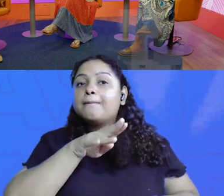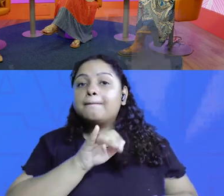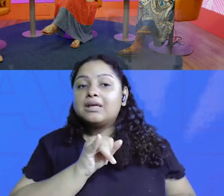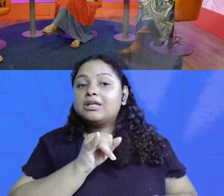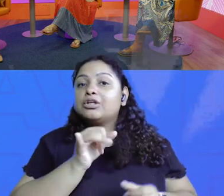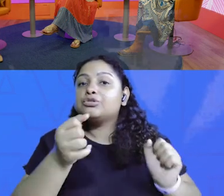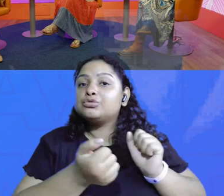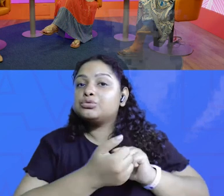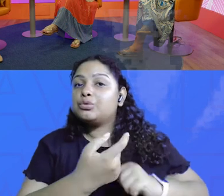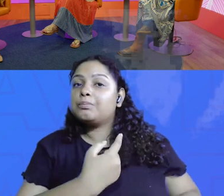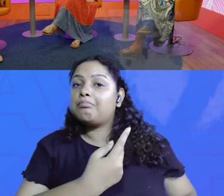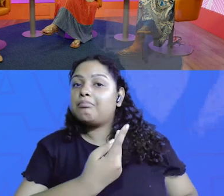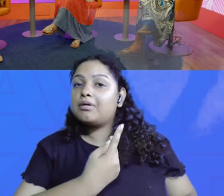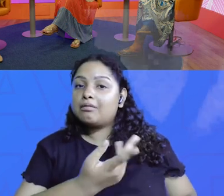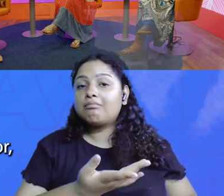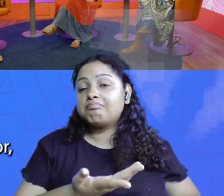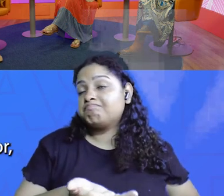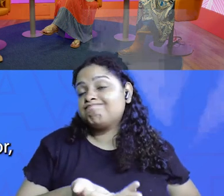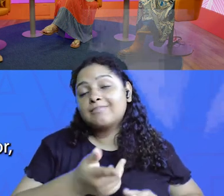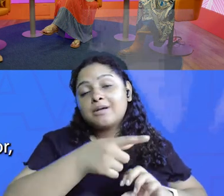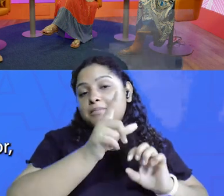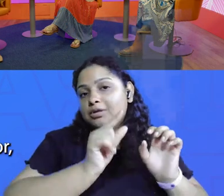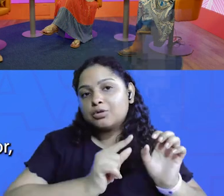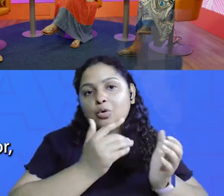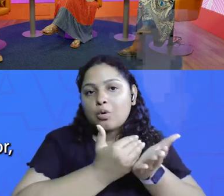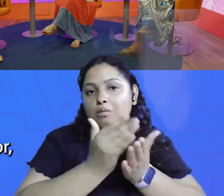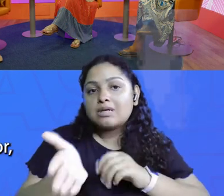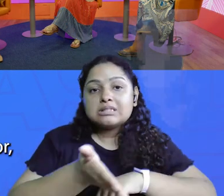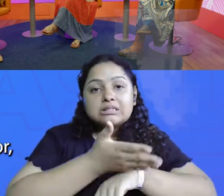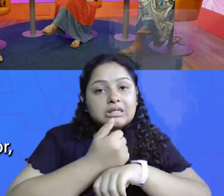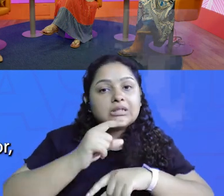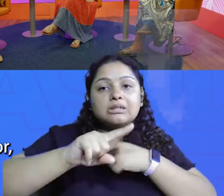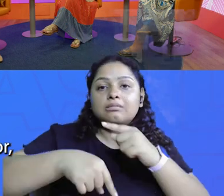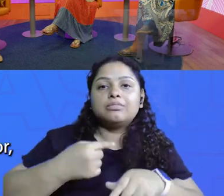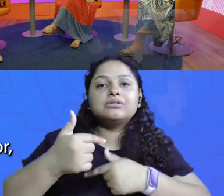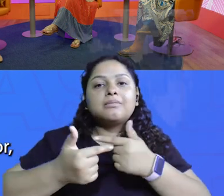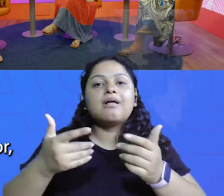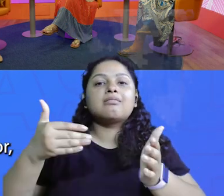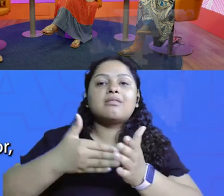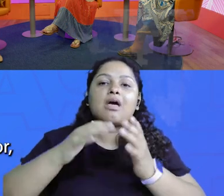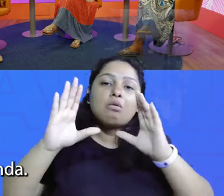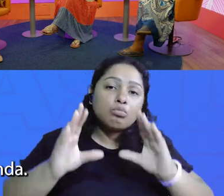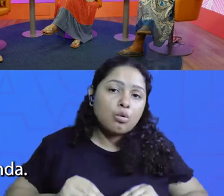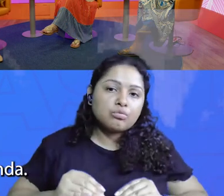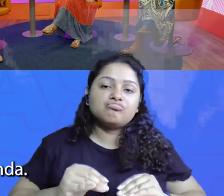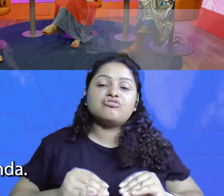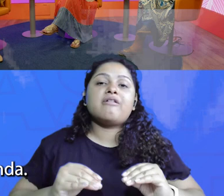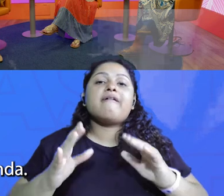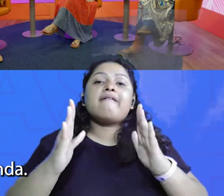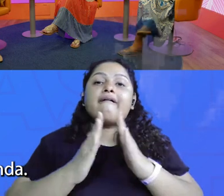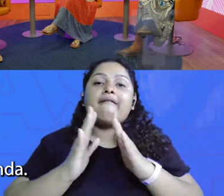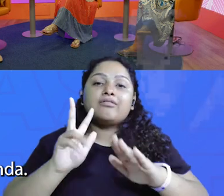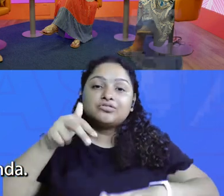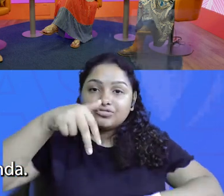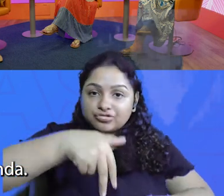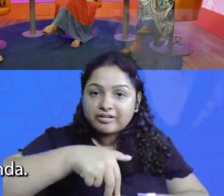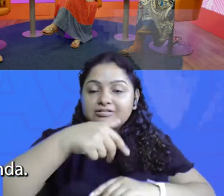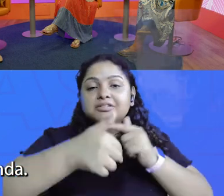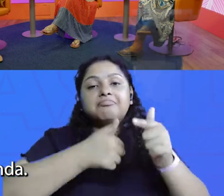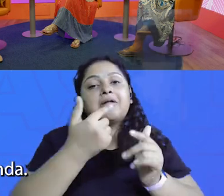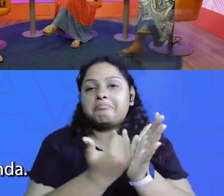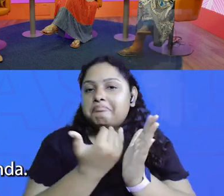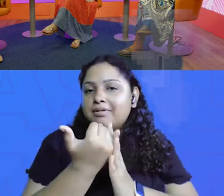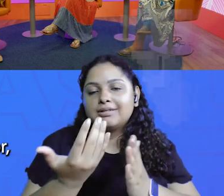Gabi fez comigo várias trocas. Gente, essa é vida do empreendedor, né? Começa cedo, vai até tarde, a gente chega em casa, tem